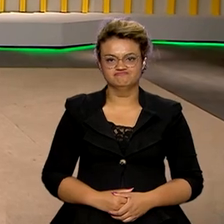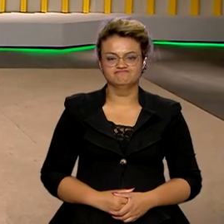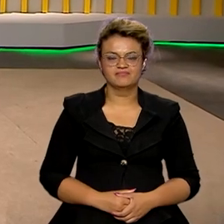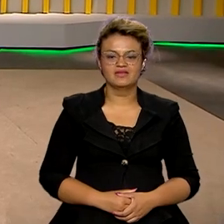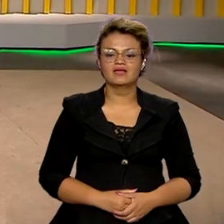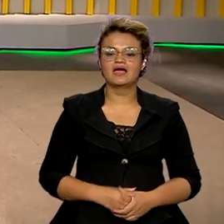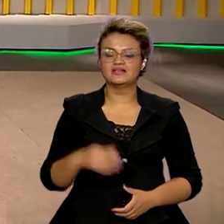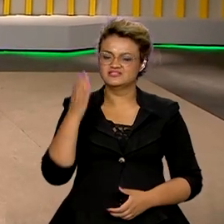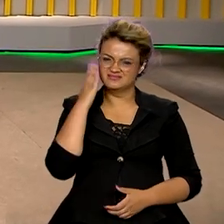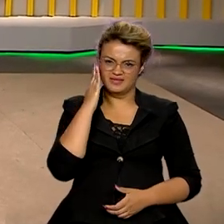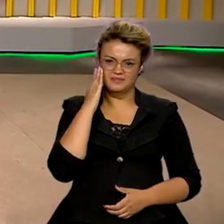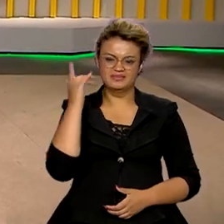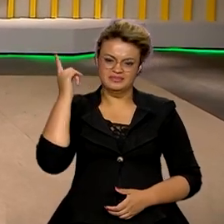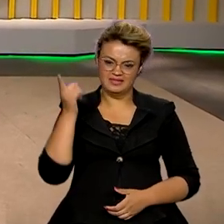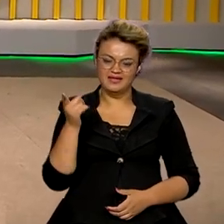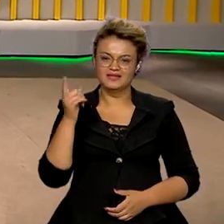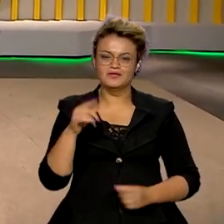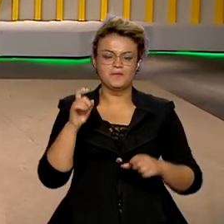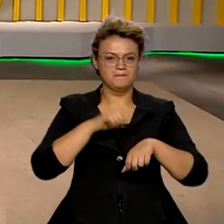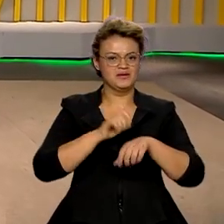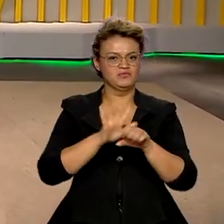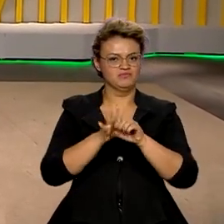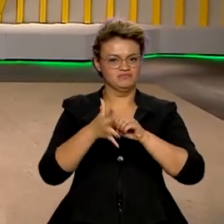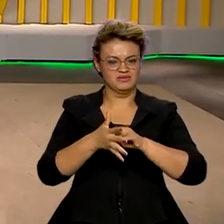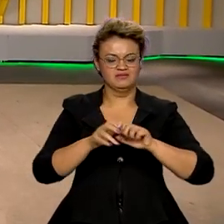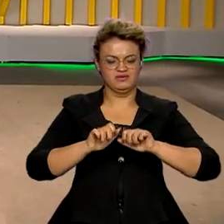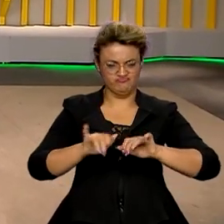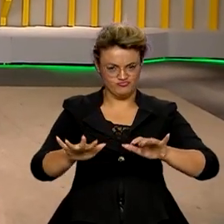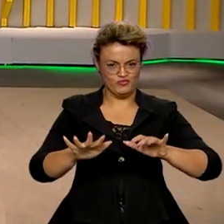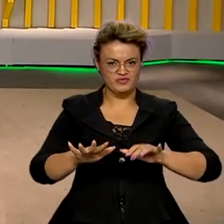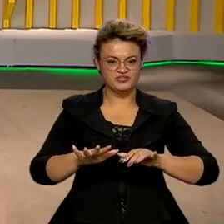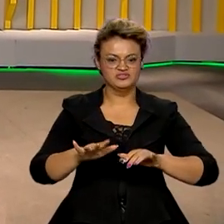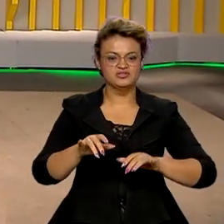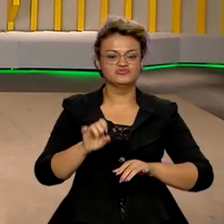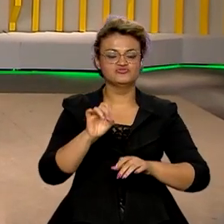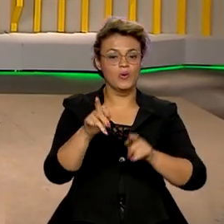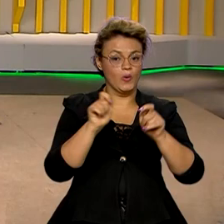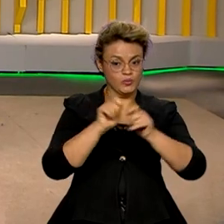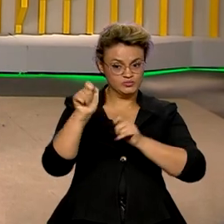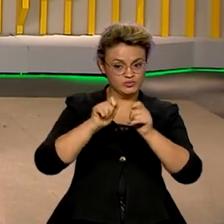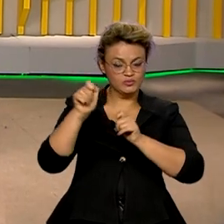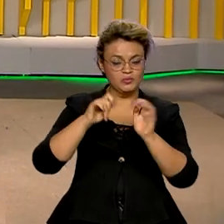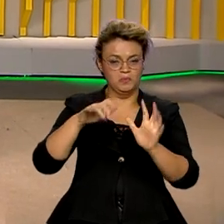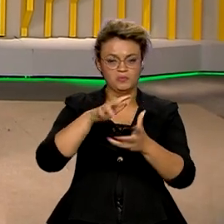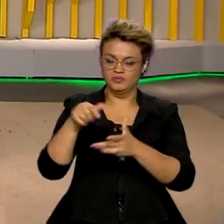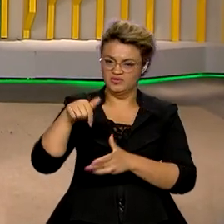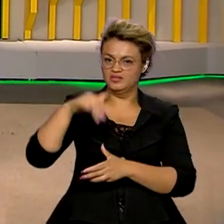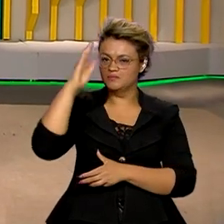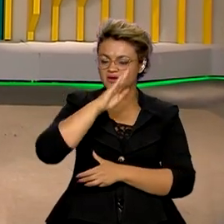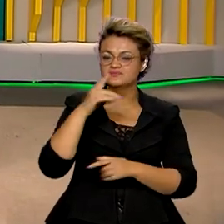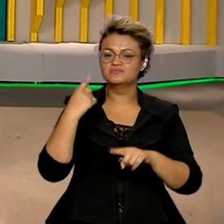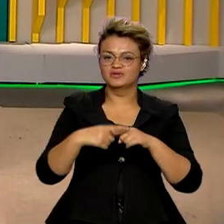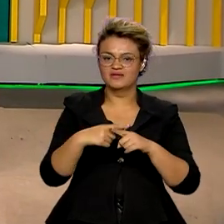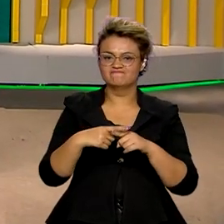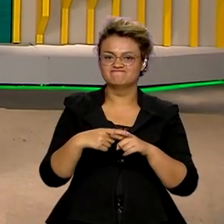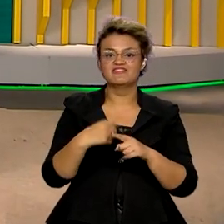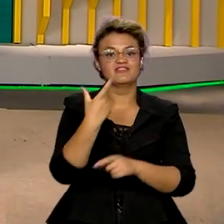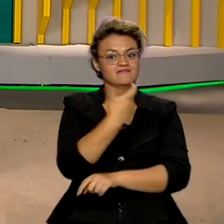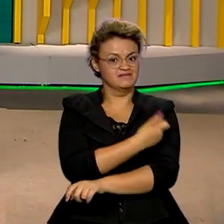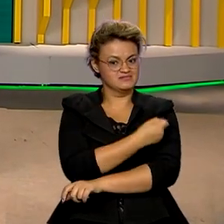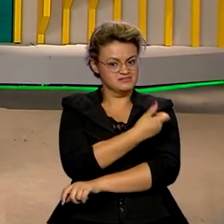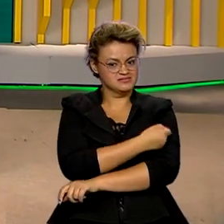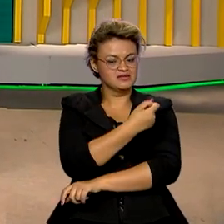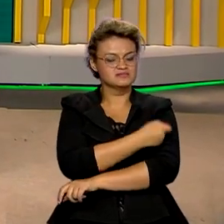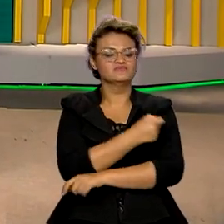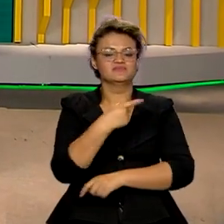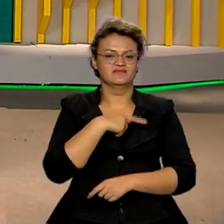A gente sabe, não é, Ana, que a pandemia da Covid-19 só foi controlada no mundo e também aqui no Brasil porque houve uma vacinação